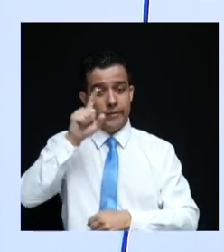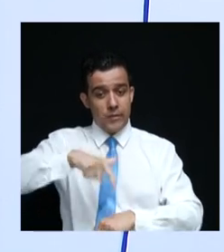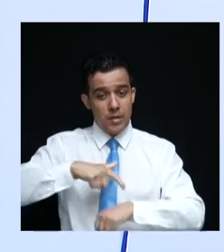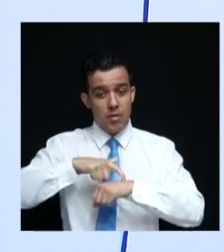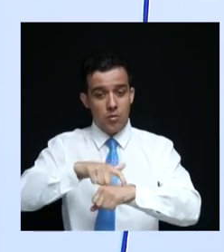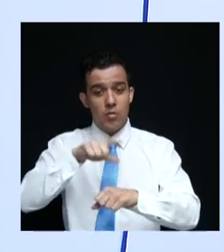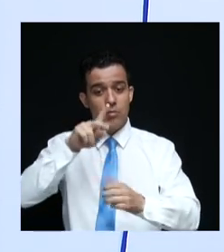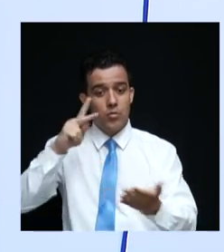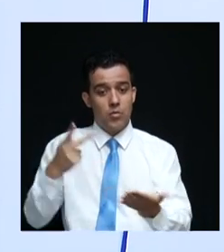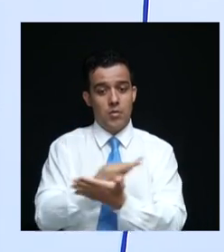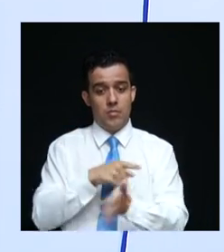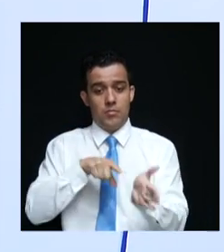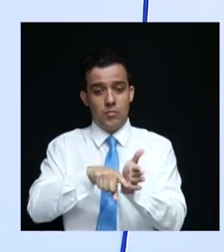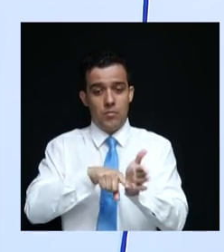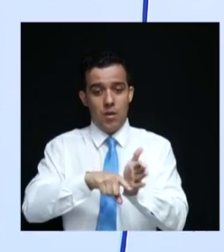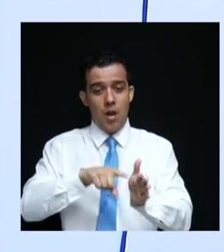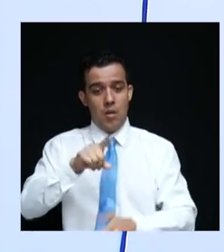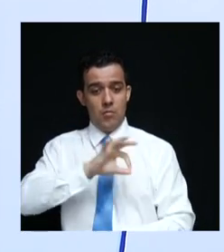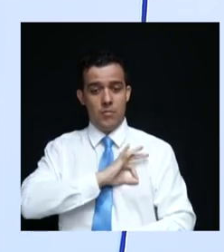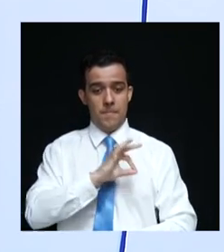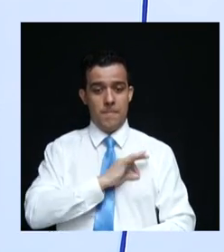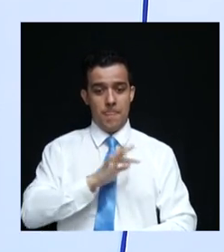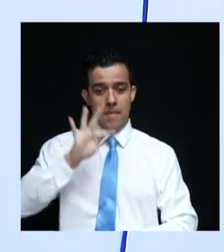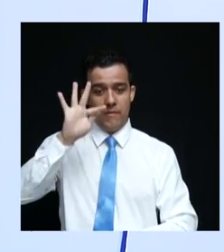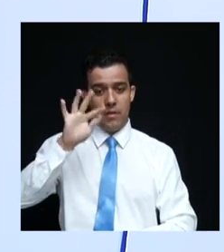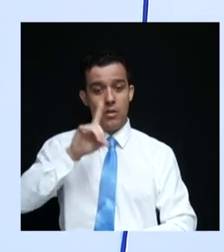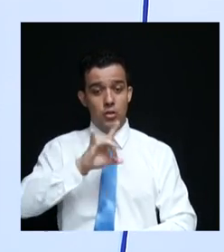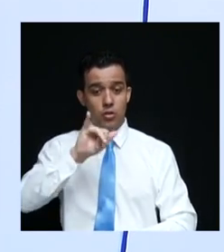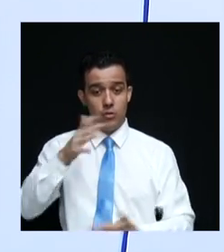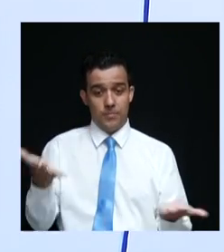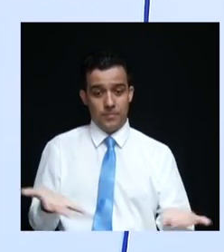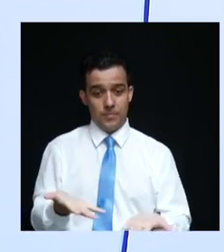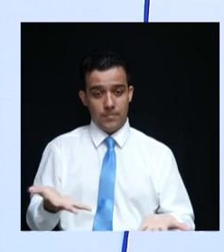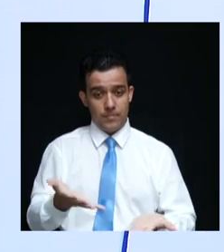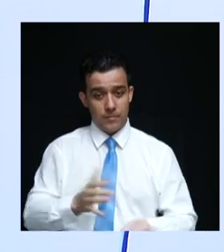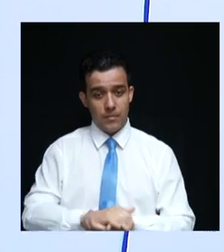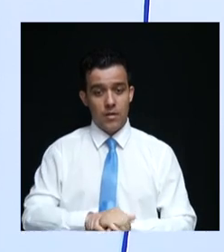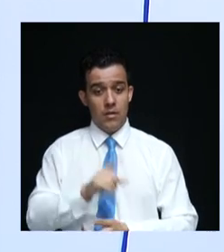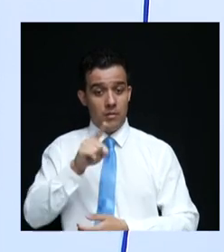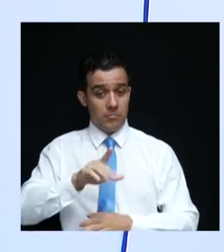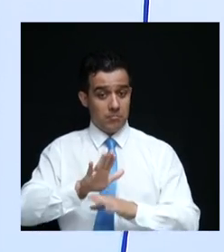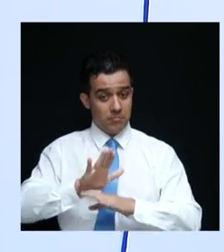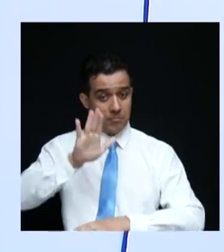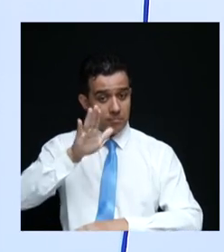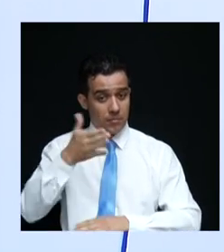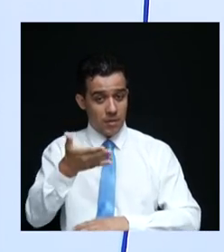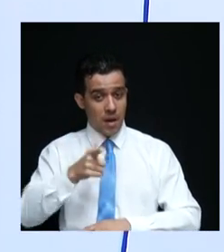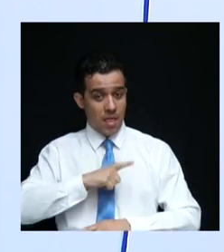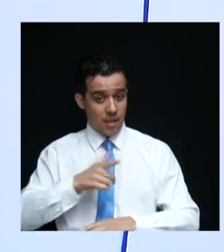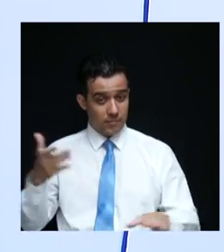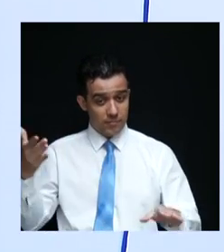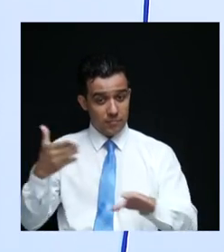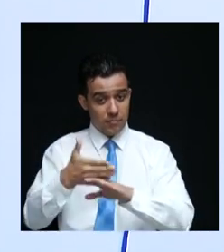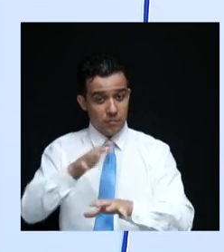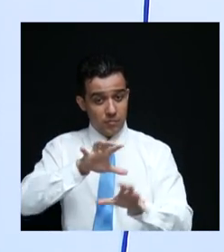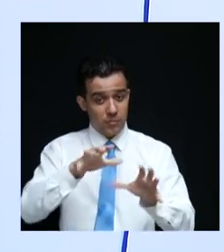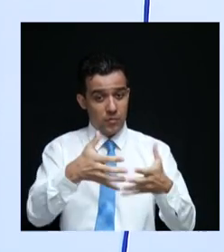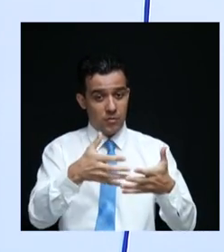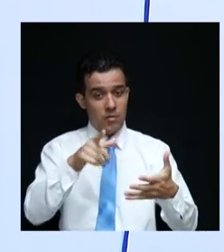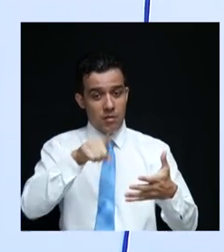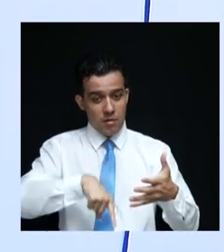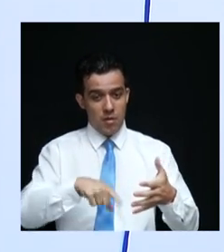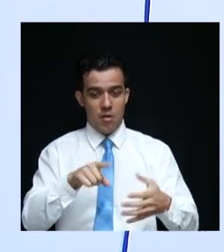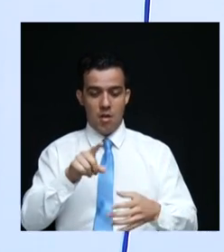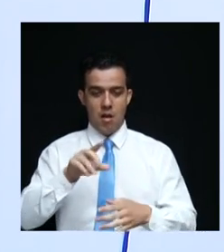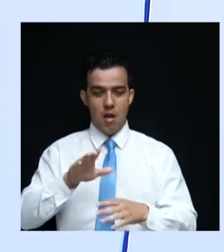-se as investigações da operação da Polícia Federal no dia de hoje. E o candidato esteve, participe desse momento, indicando